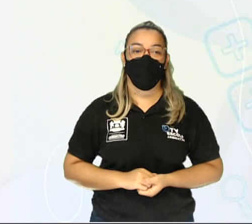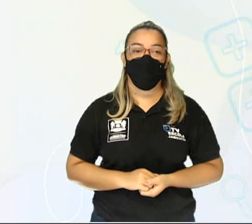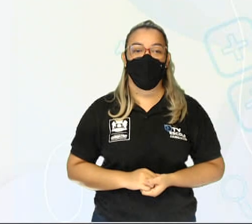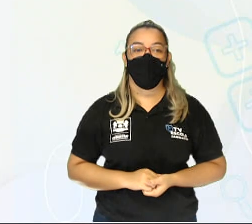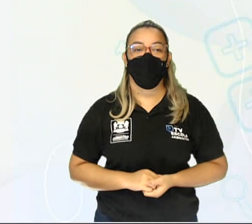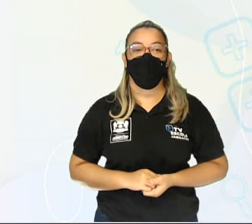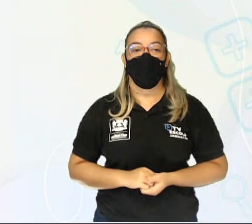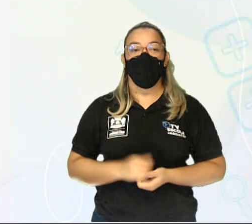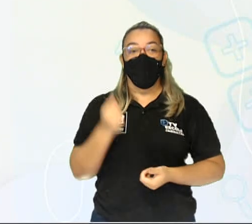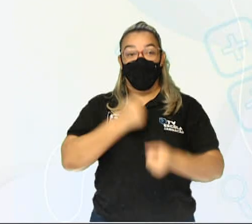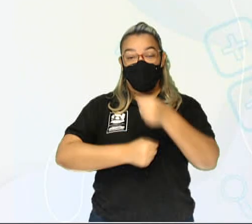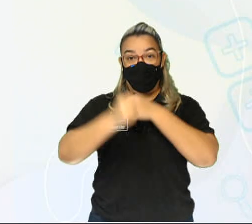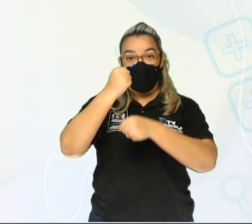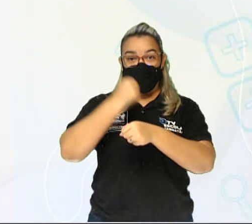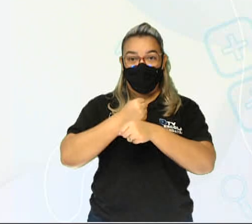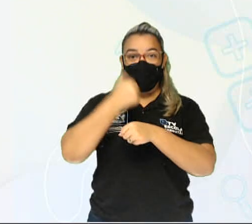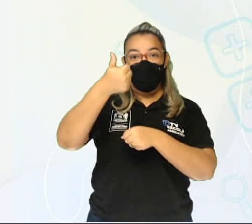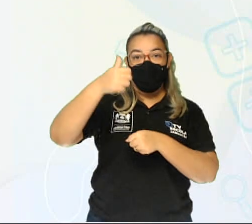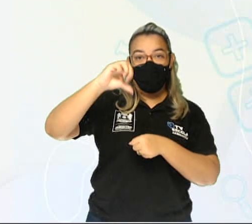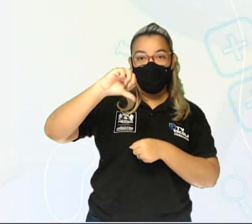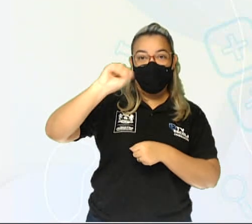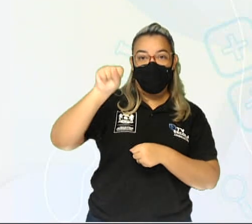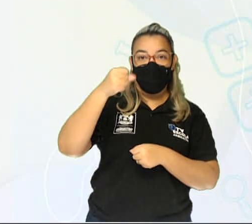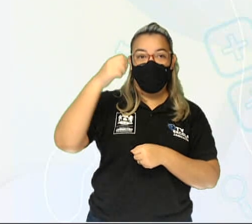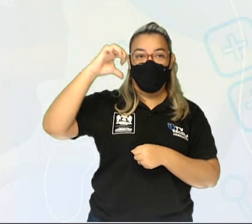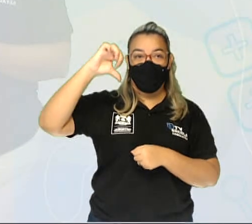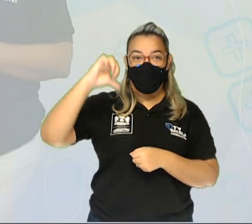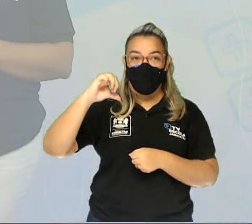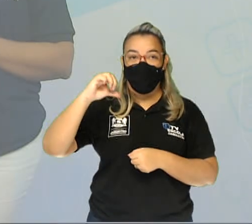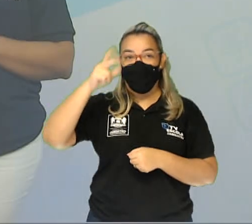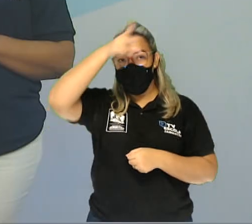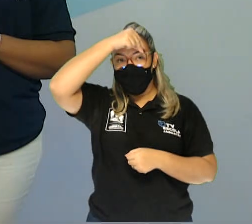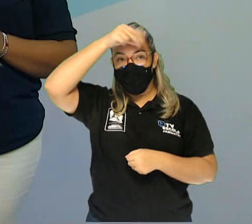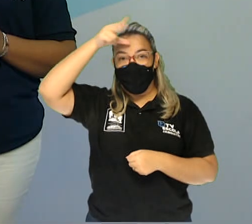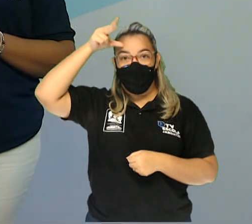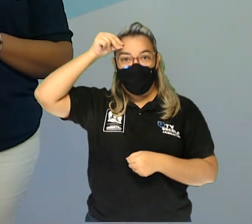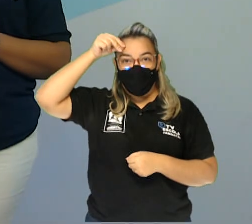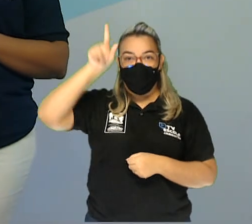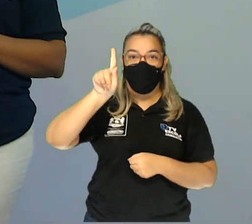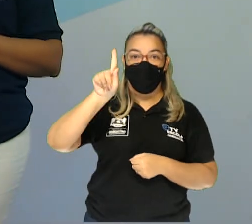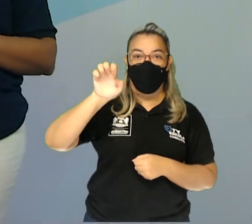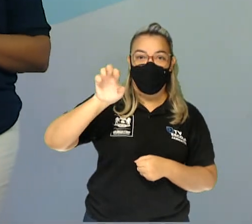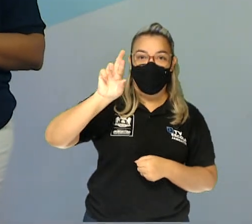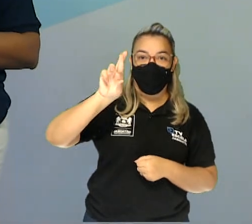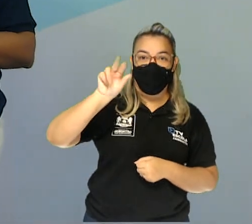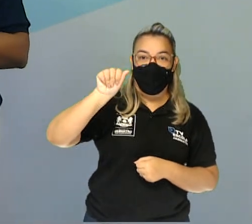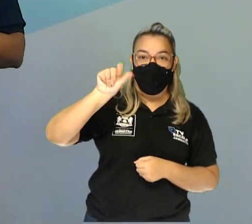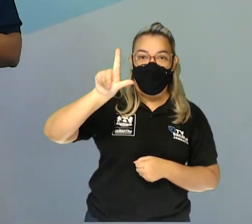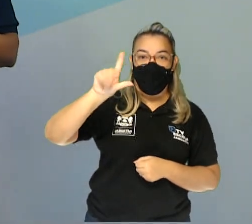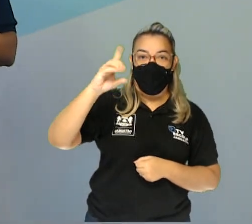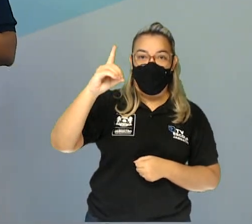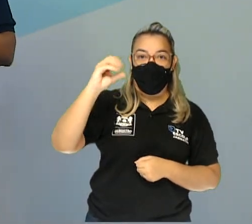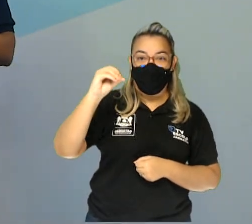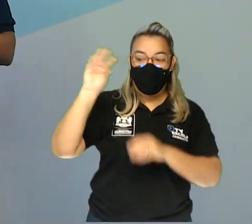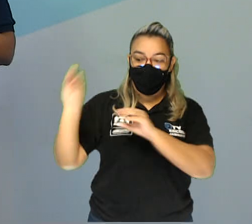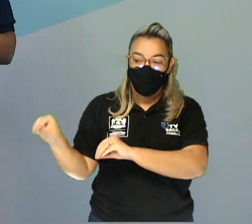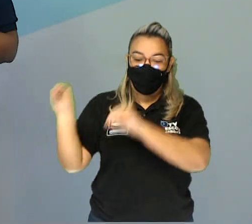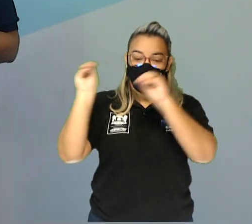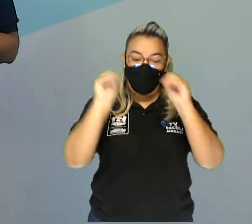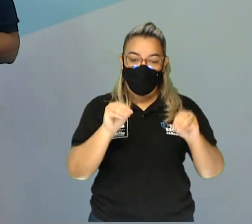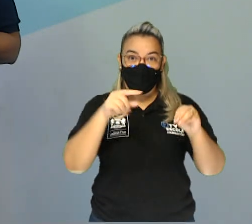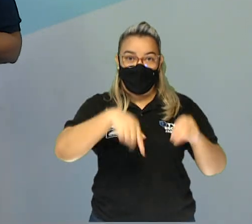Em 1989, o prefeito Geraldo Melo transferiu a sede do município para Prazeres,